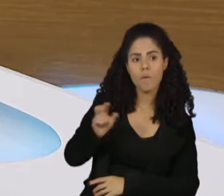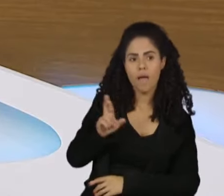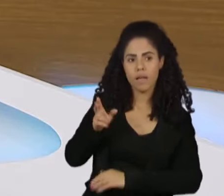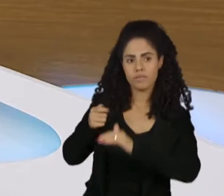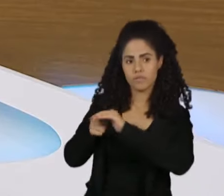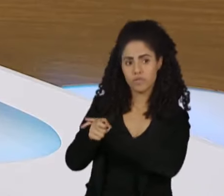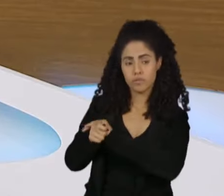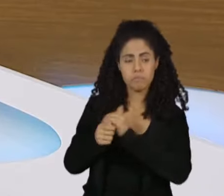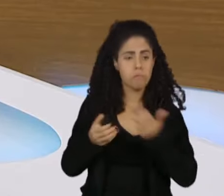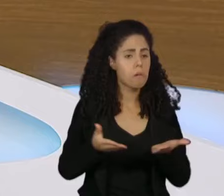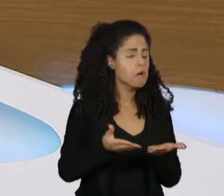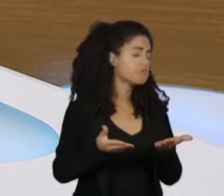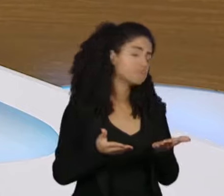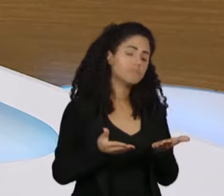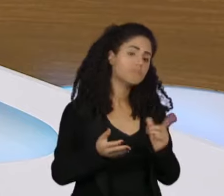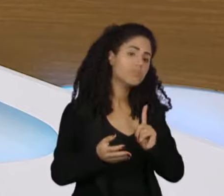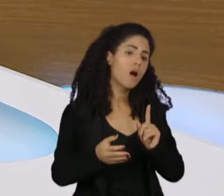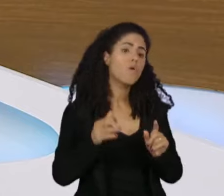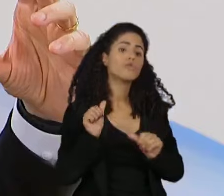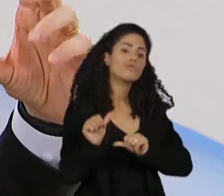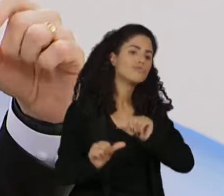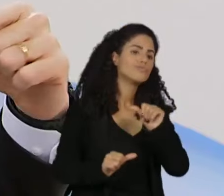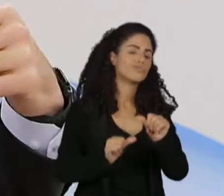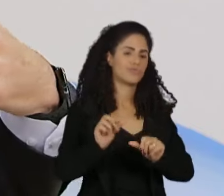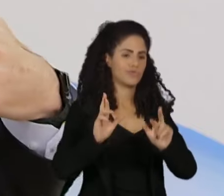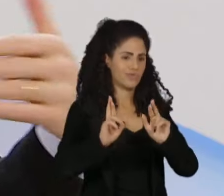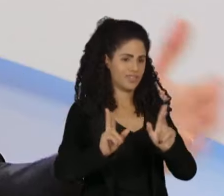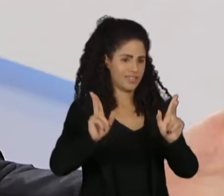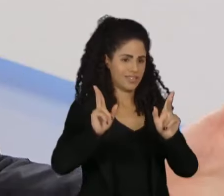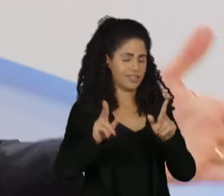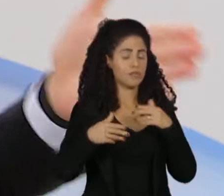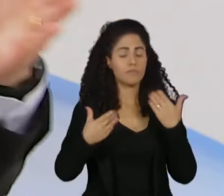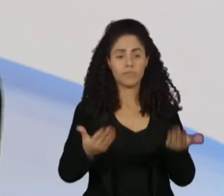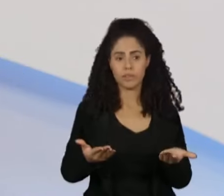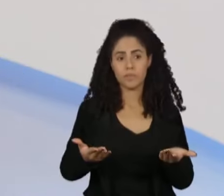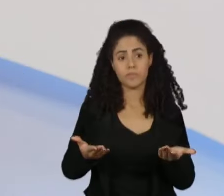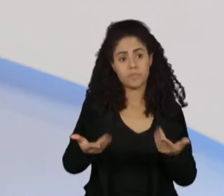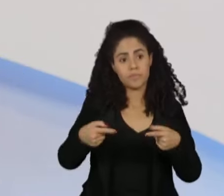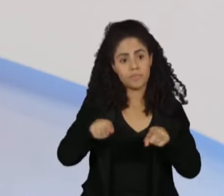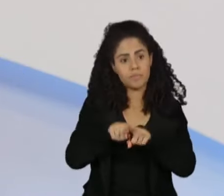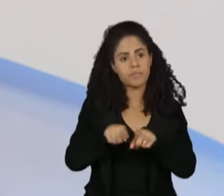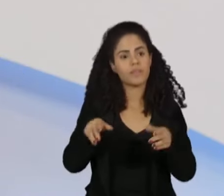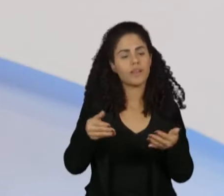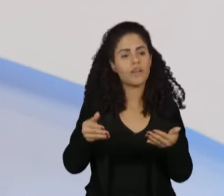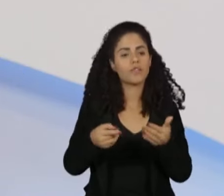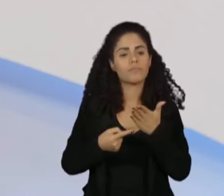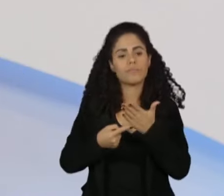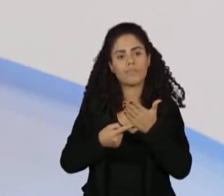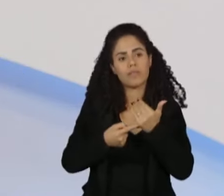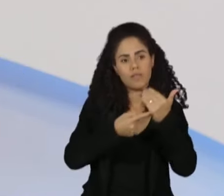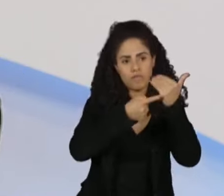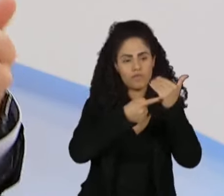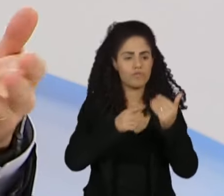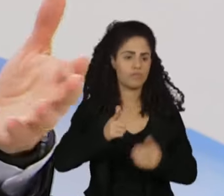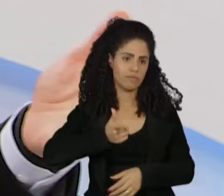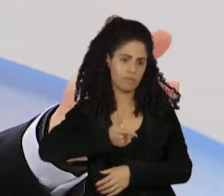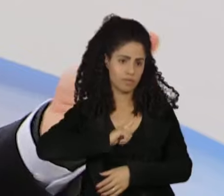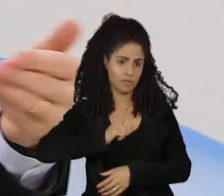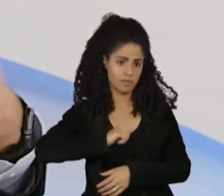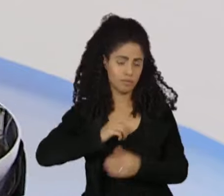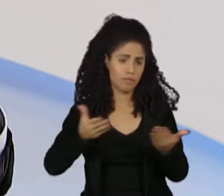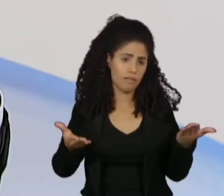ajudou muito neste processo, aliado à própria tecnologia, a